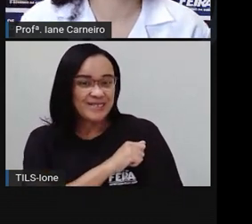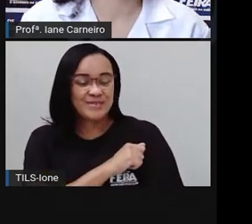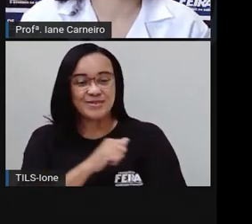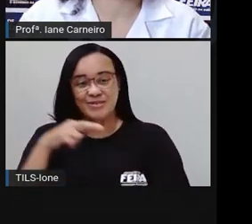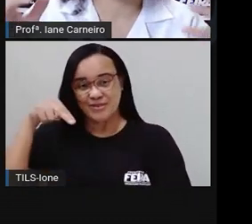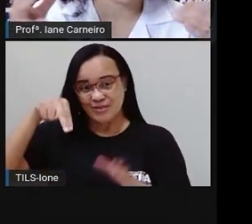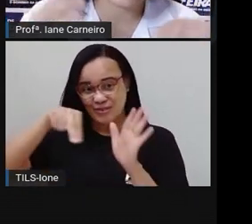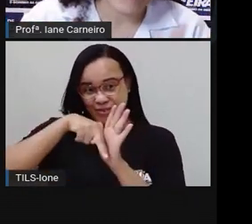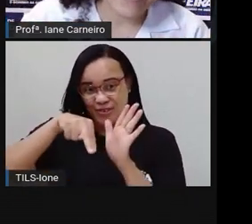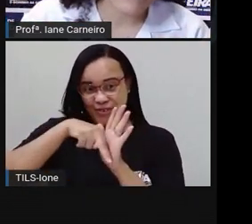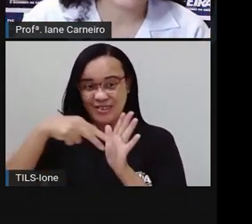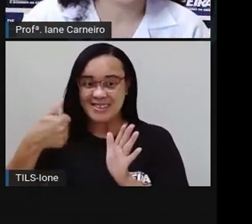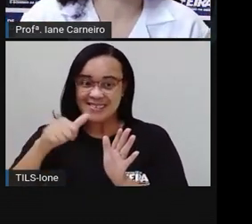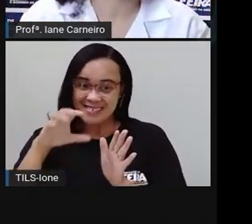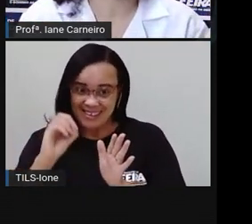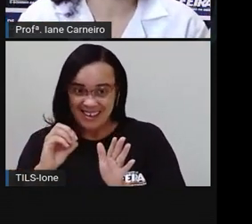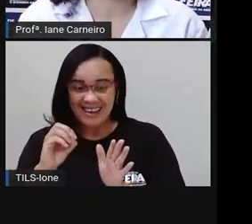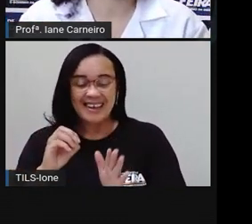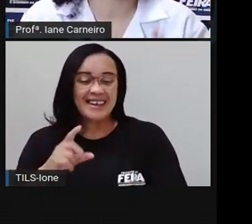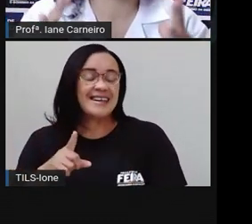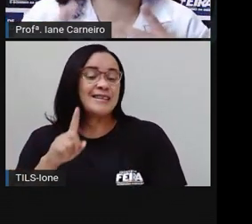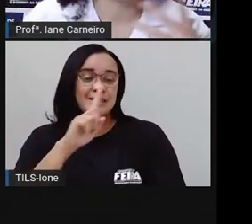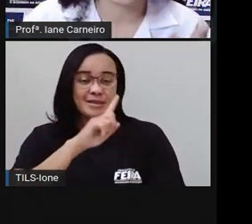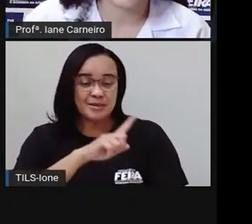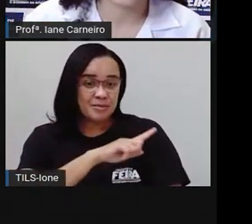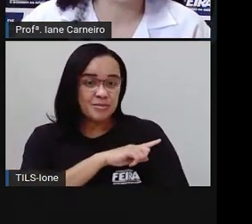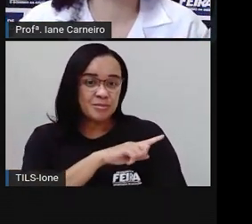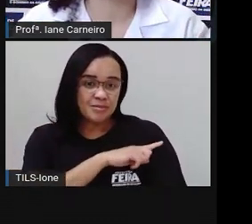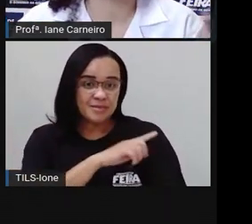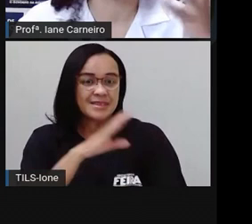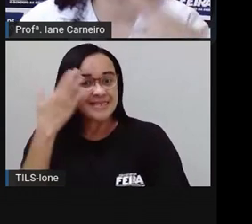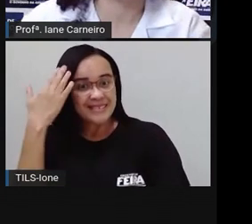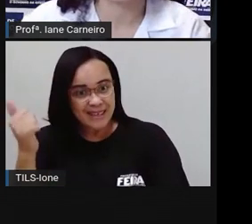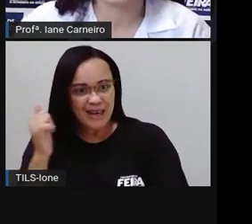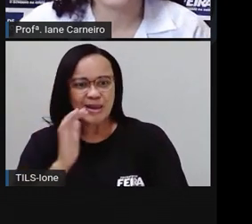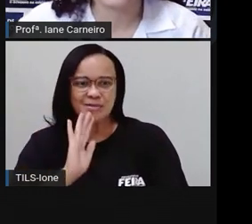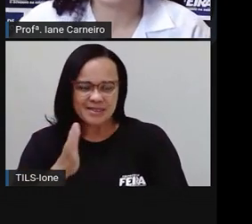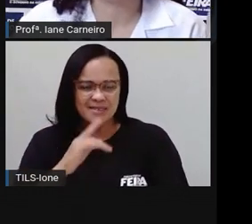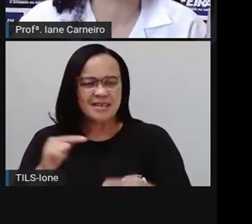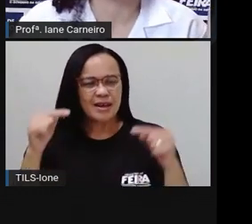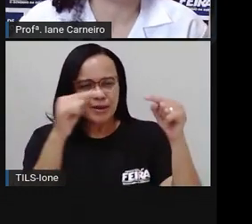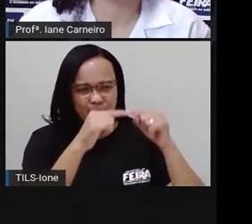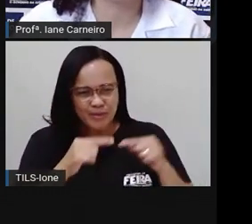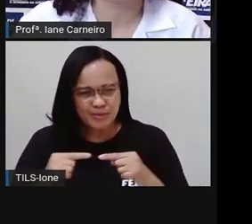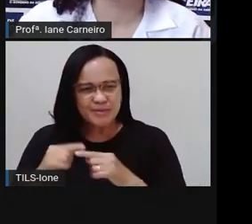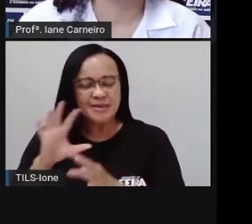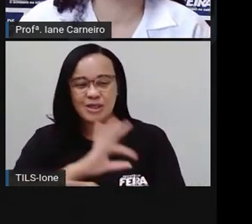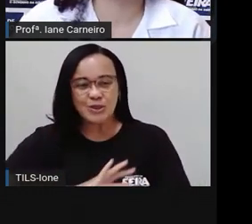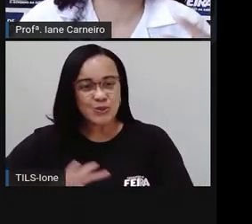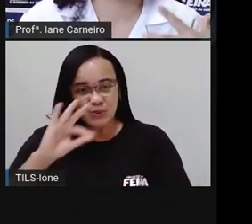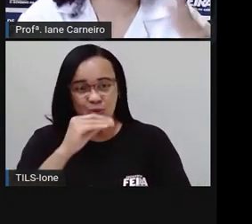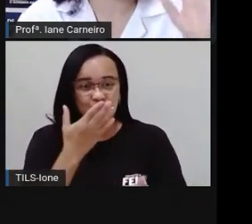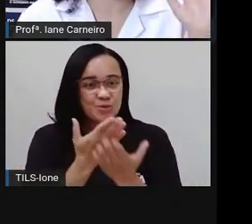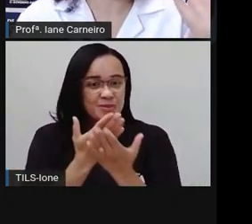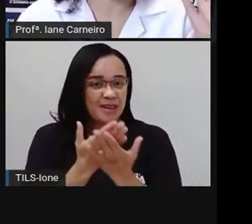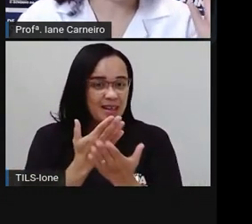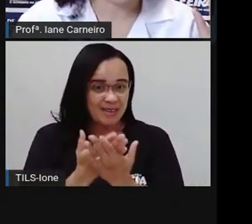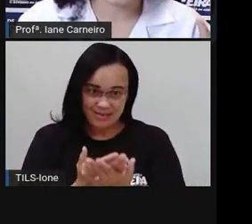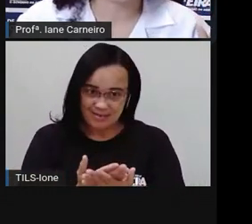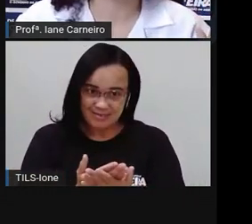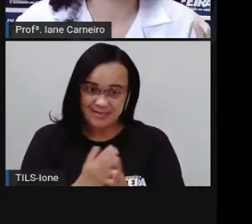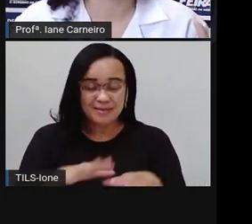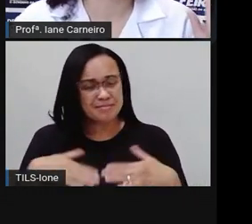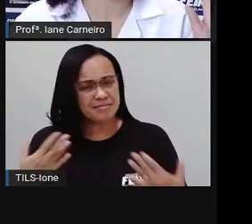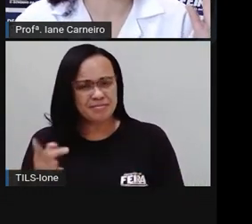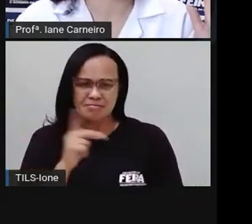alunos do primeiro ano já sabem, né? Quais são os combinados, que já tem que trazer tudo aqui para a nossa aula. Então não precisa mais a Pró